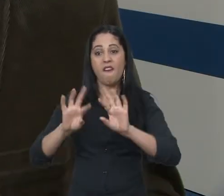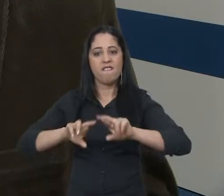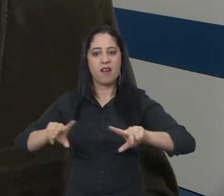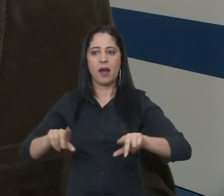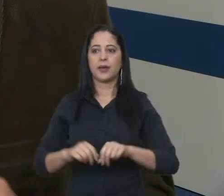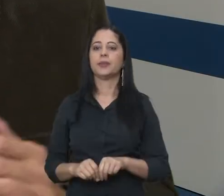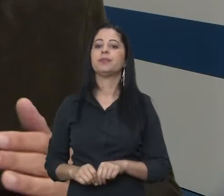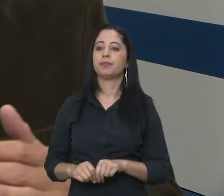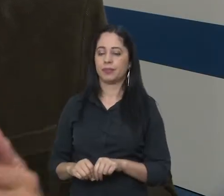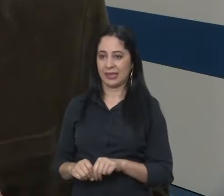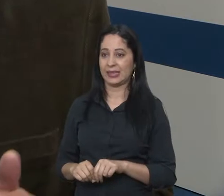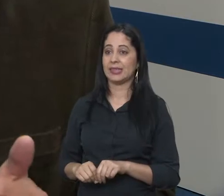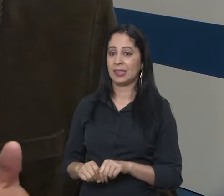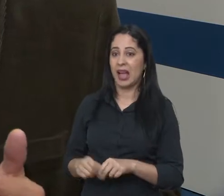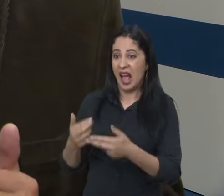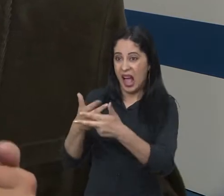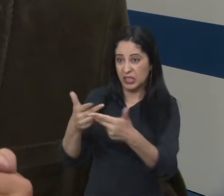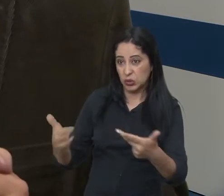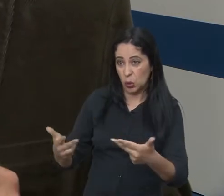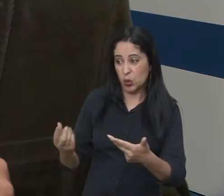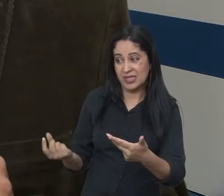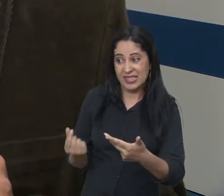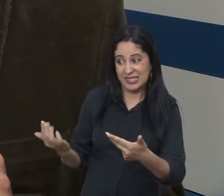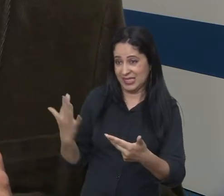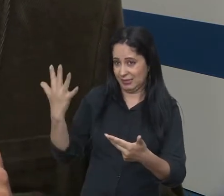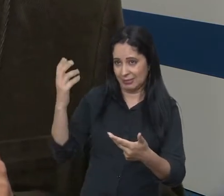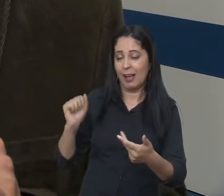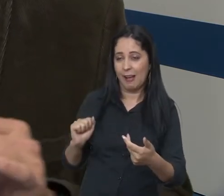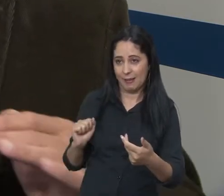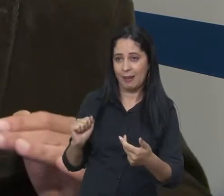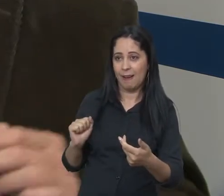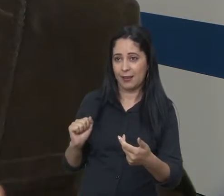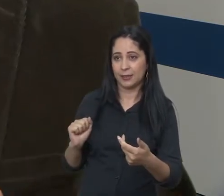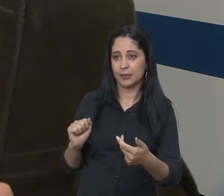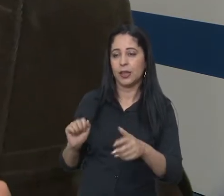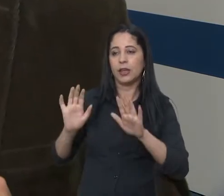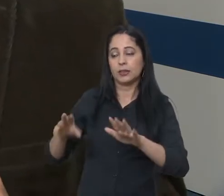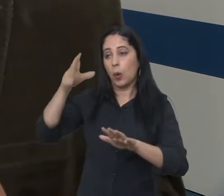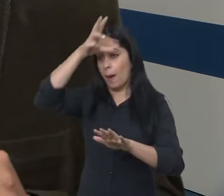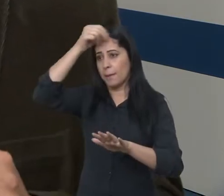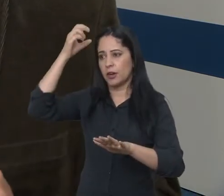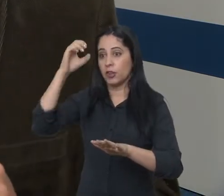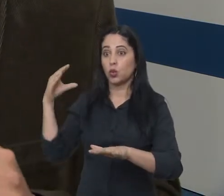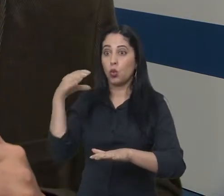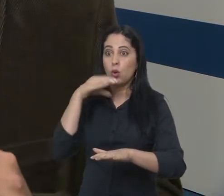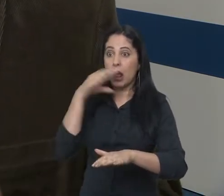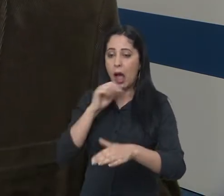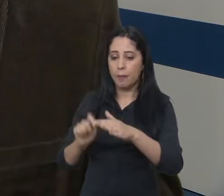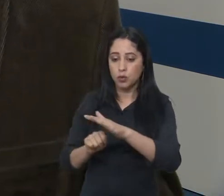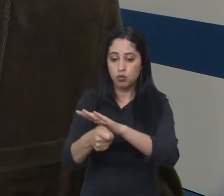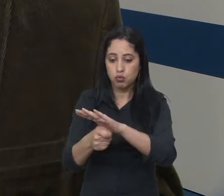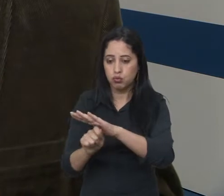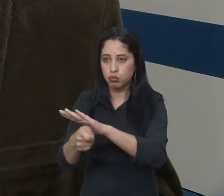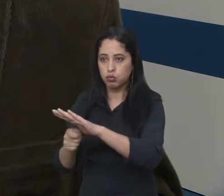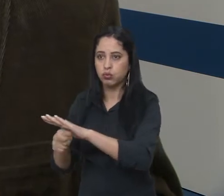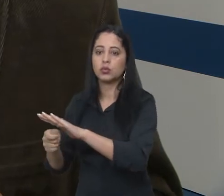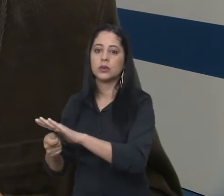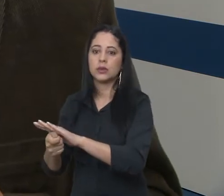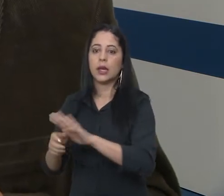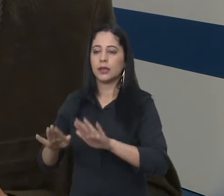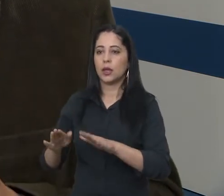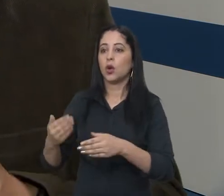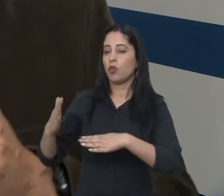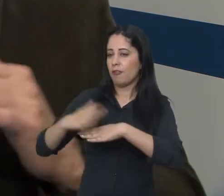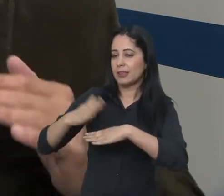coisas aumentou, então isso sobe. E também a prefeitura acelerou o seu nível de investimento, o seu nível de obras na cidade. Então,